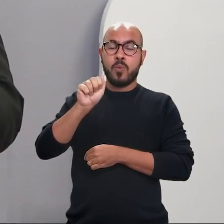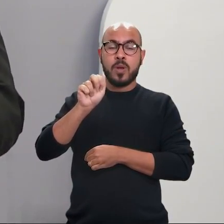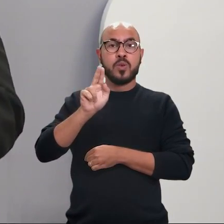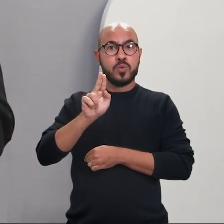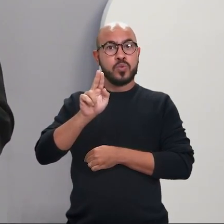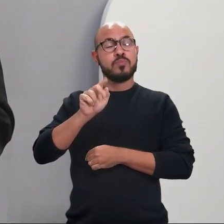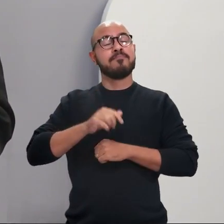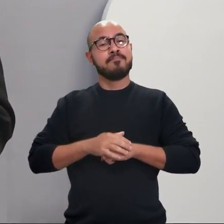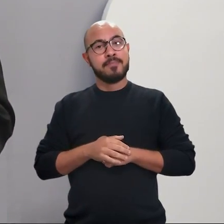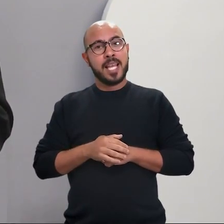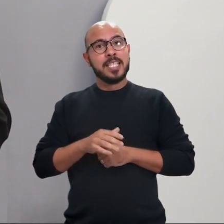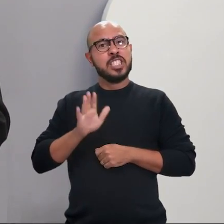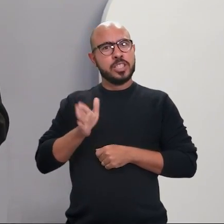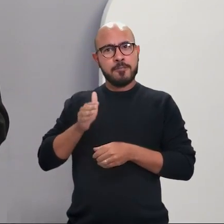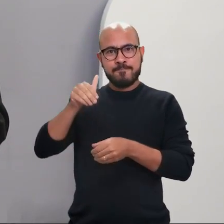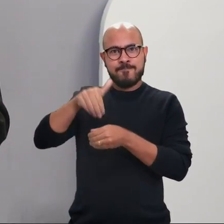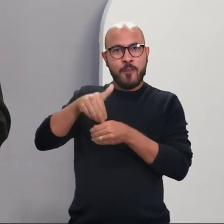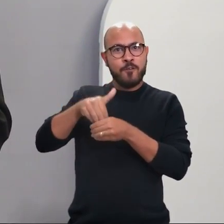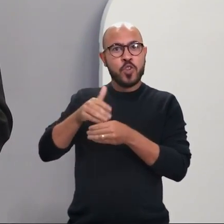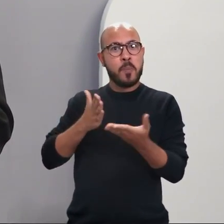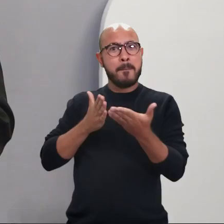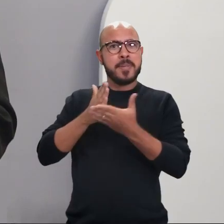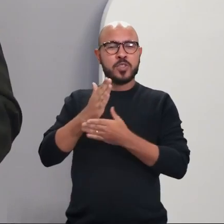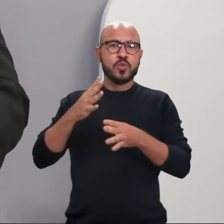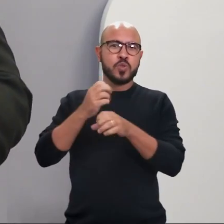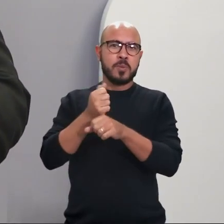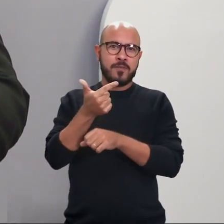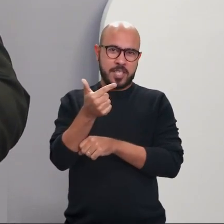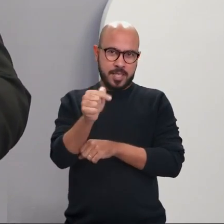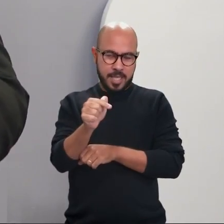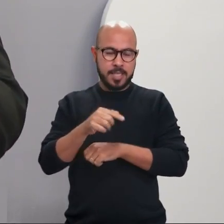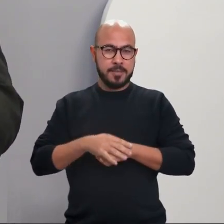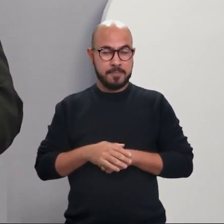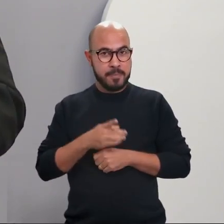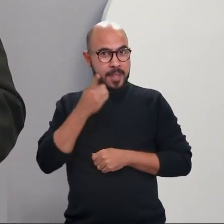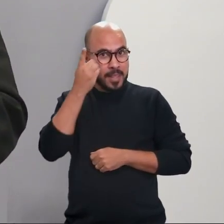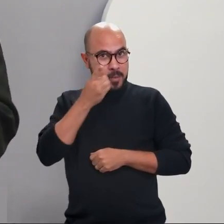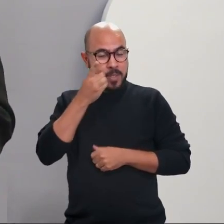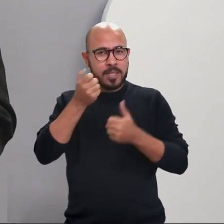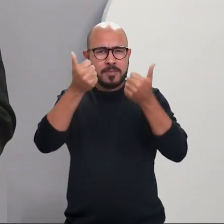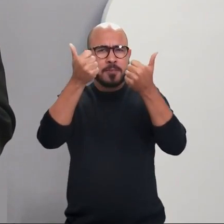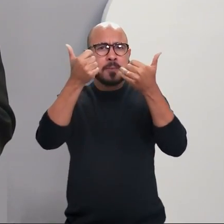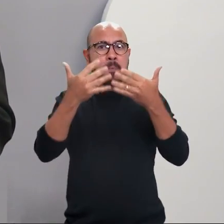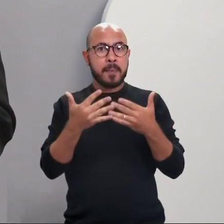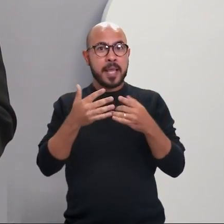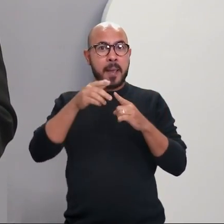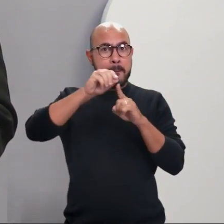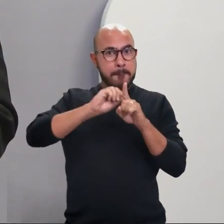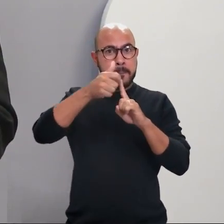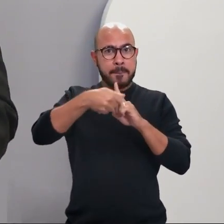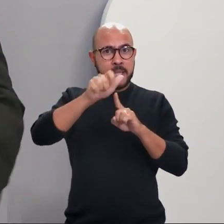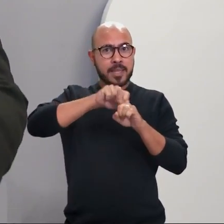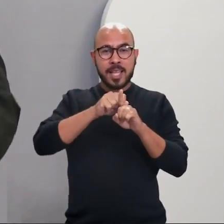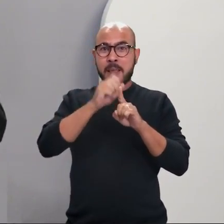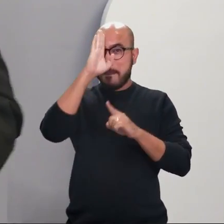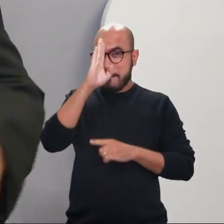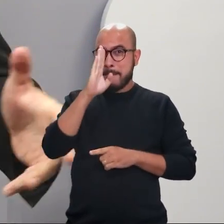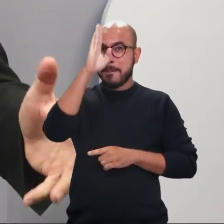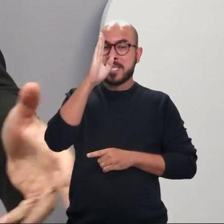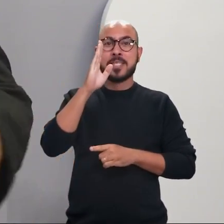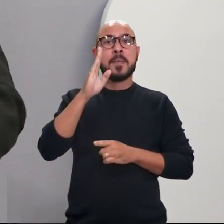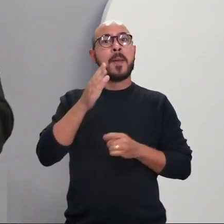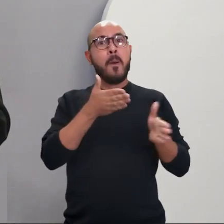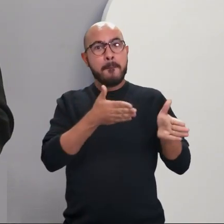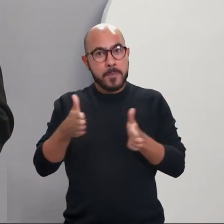Na justificativa, o parlamentar compreende que a banana é um dos produtos de destaque na produção agrícola da região. E